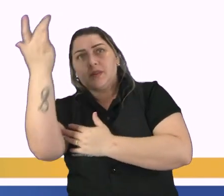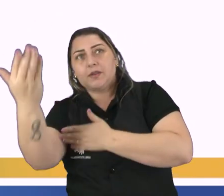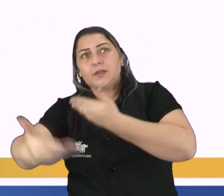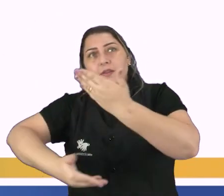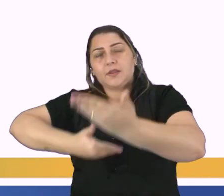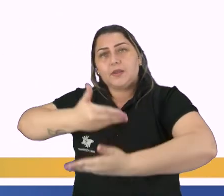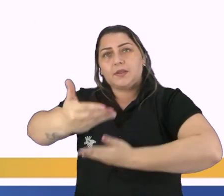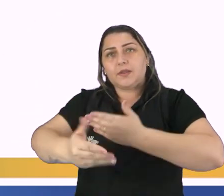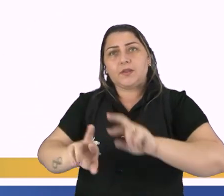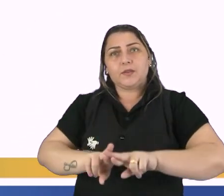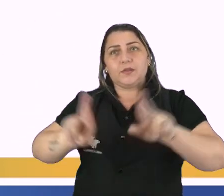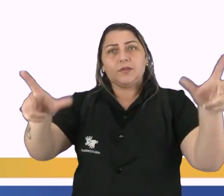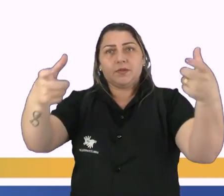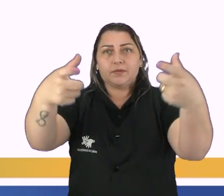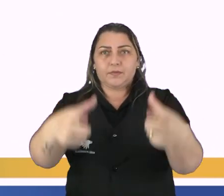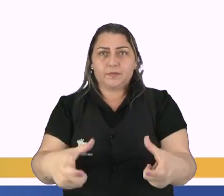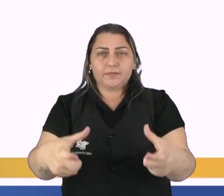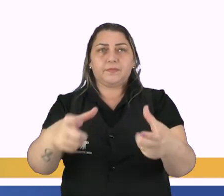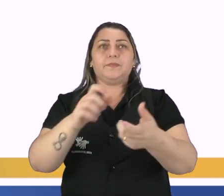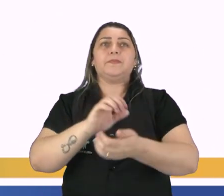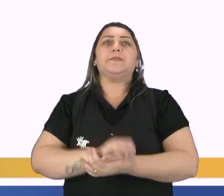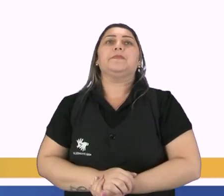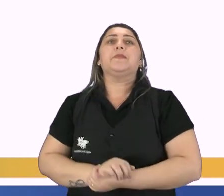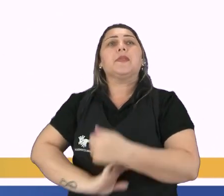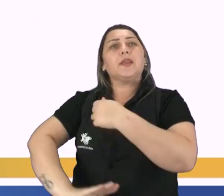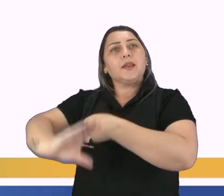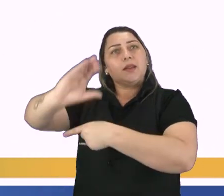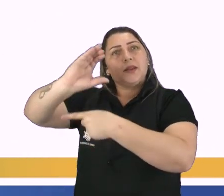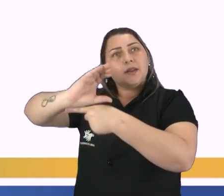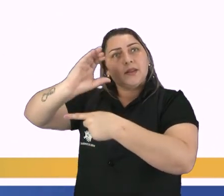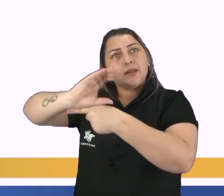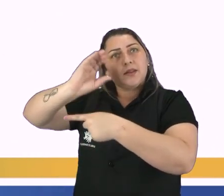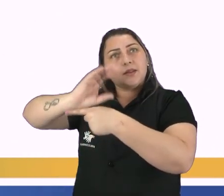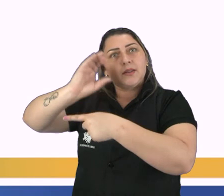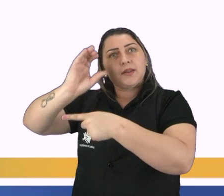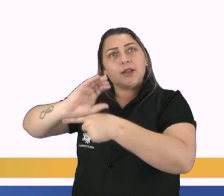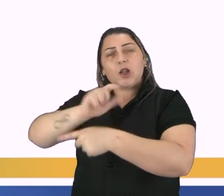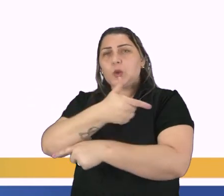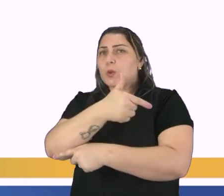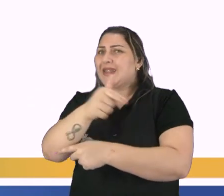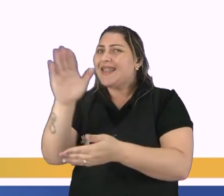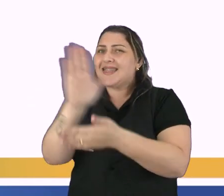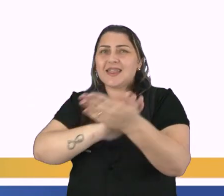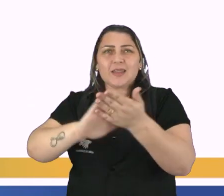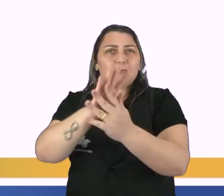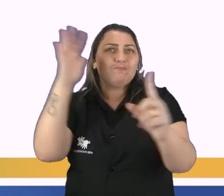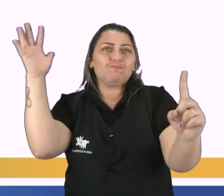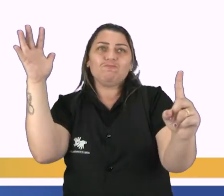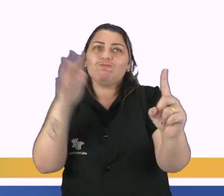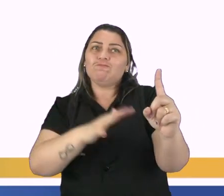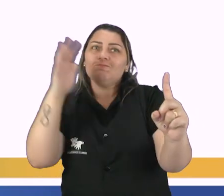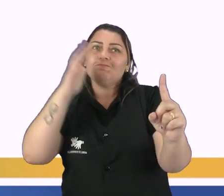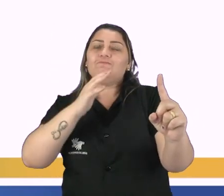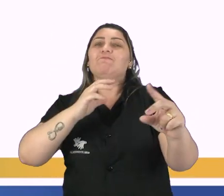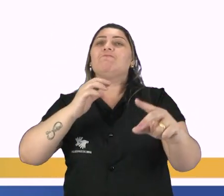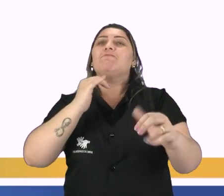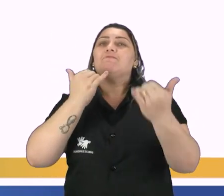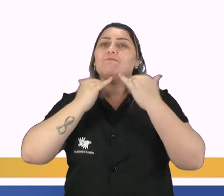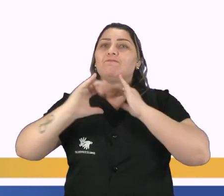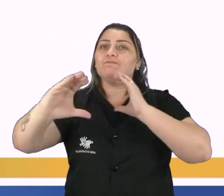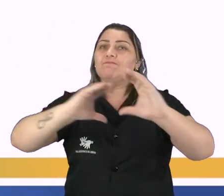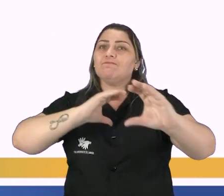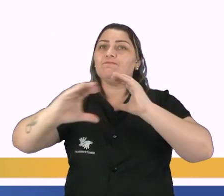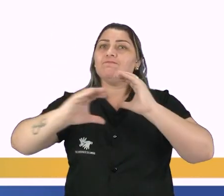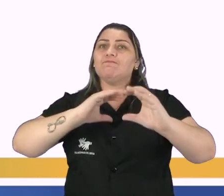facilitou a relação entre lugares diferentes. E por último, letra C, não exerceu nenhuma influência